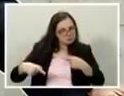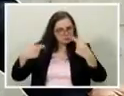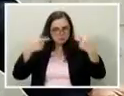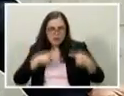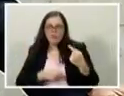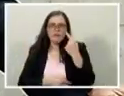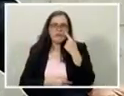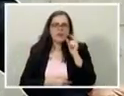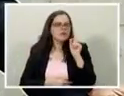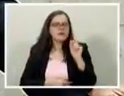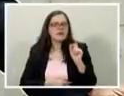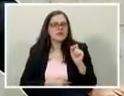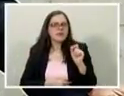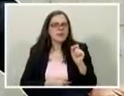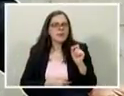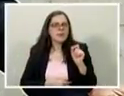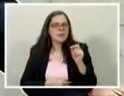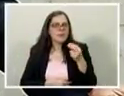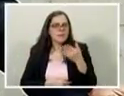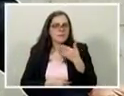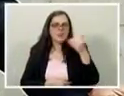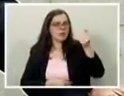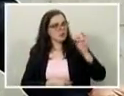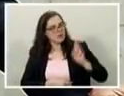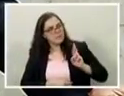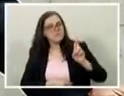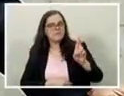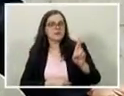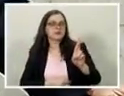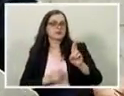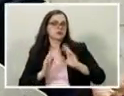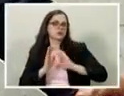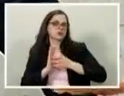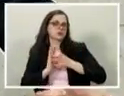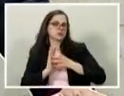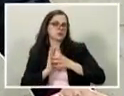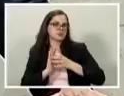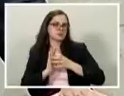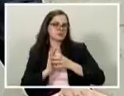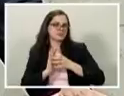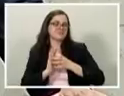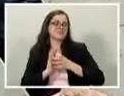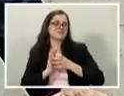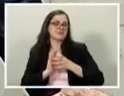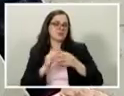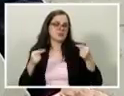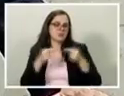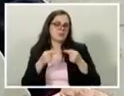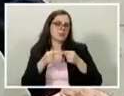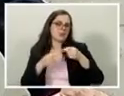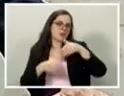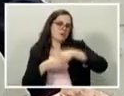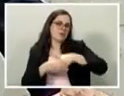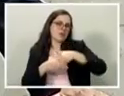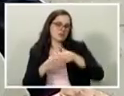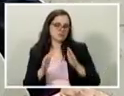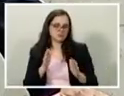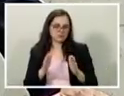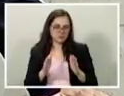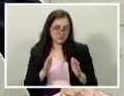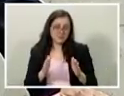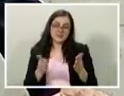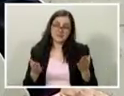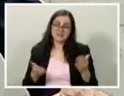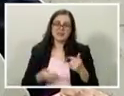que pode ser o melhor representante do partido junto àquela eleição. Penso